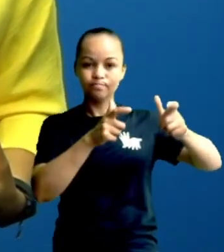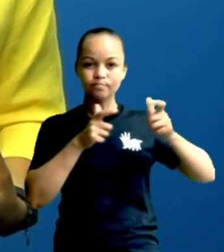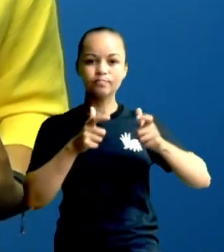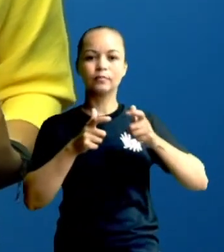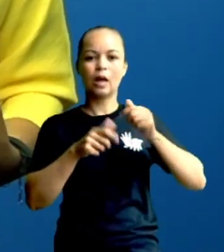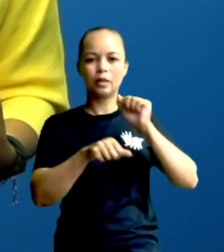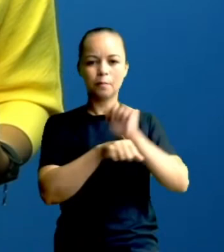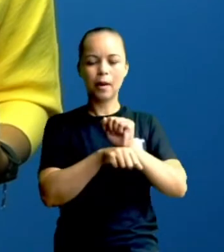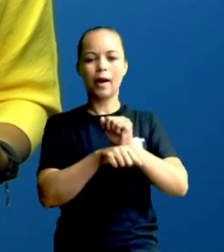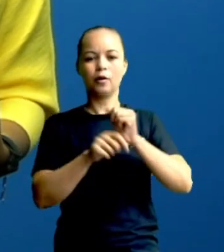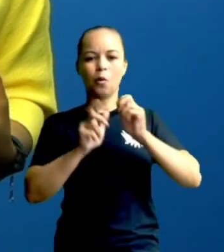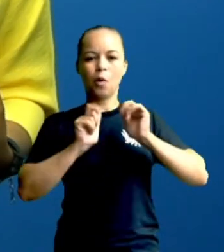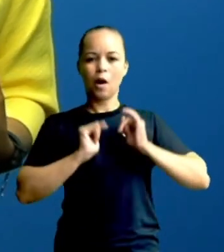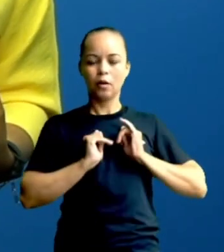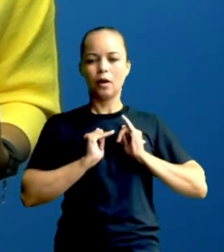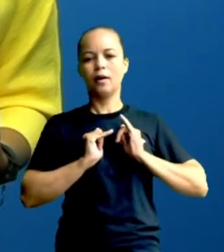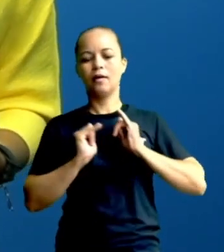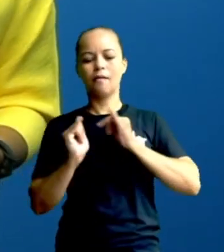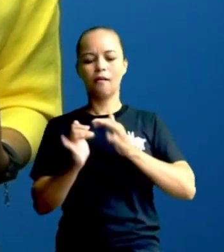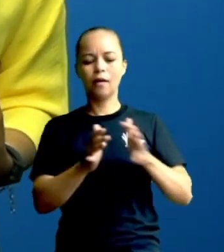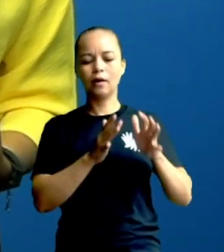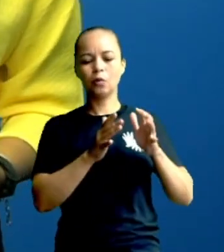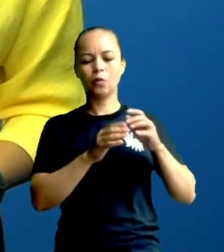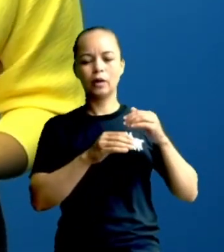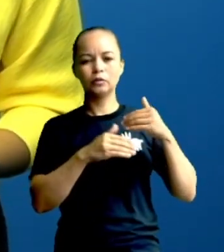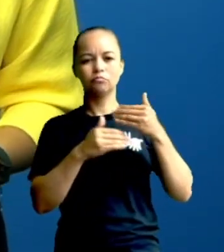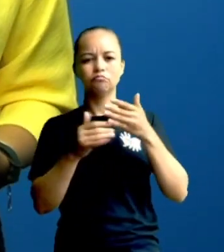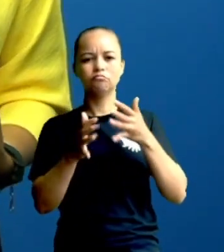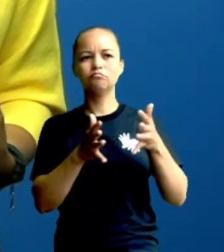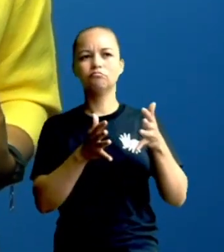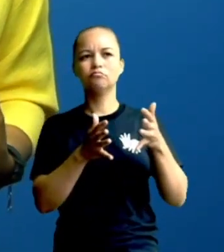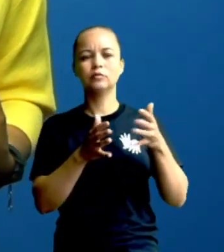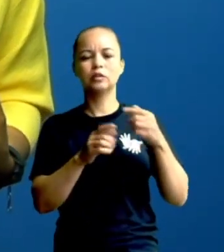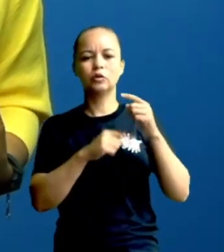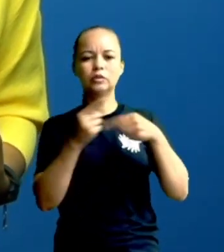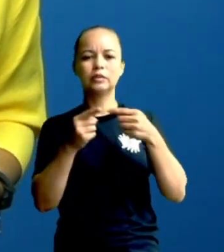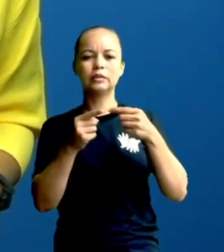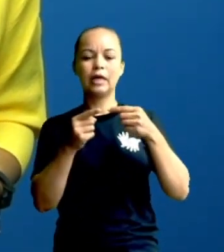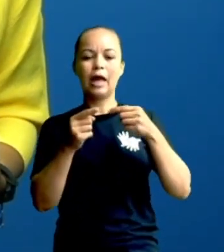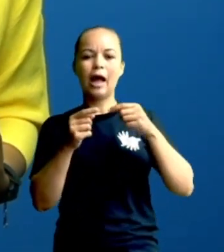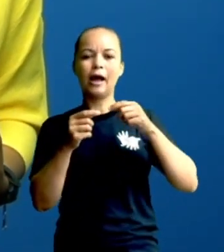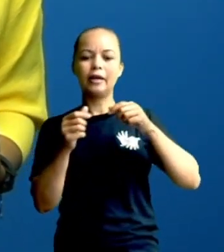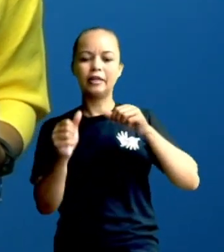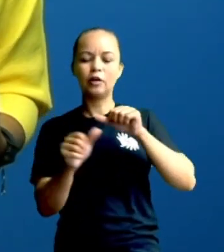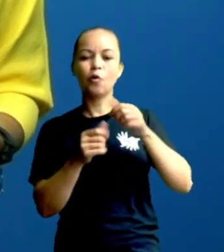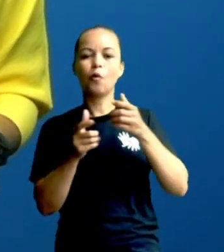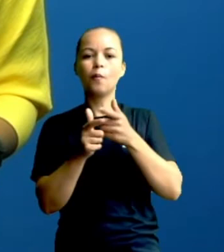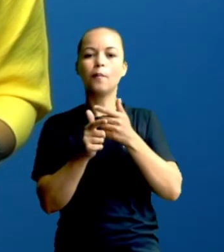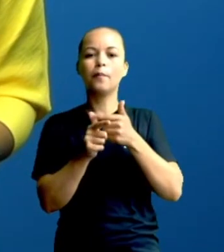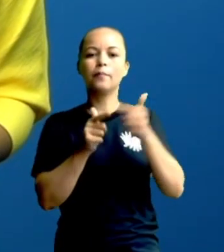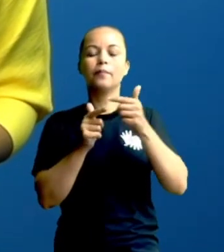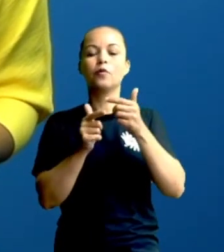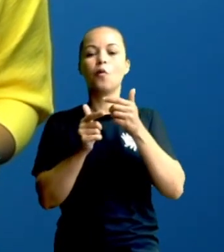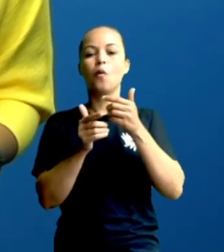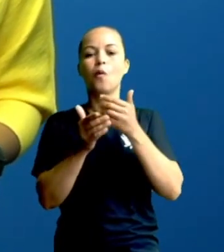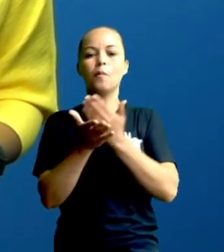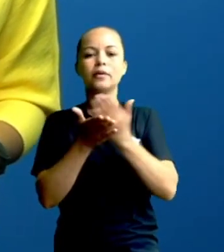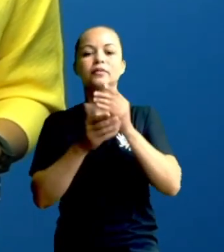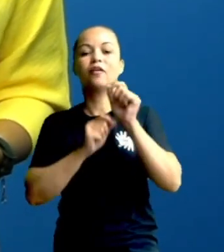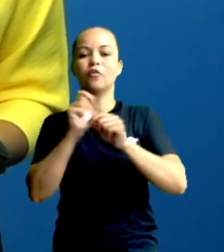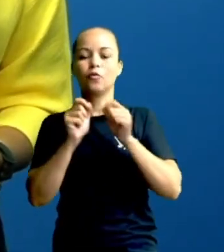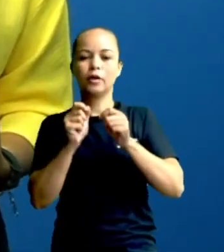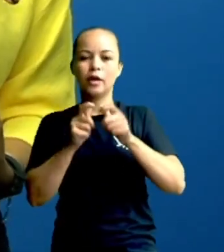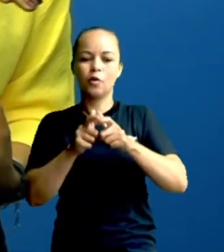repouso, quando eles iam, né? Se tornava um grande levante naquela